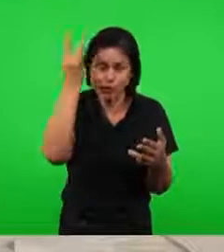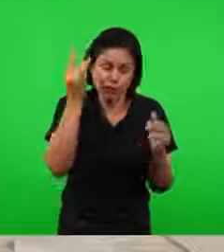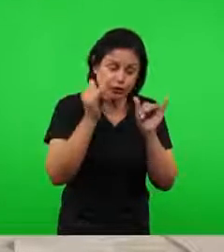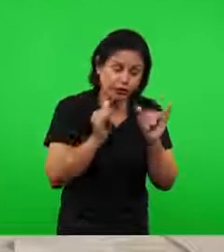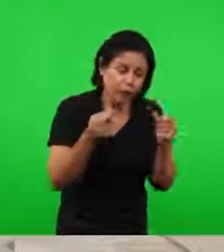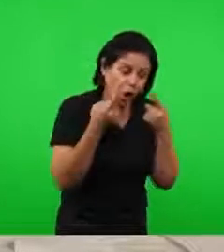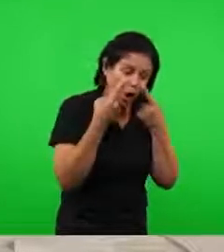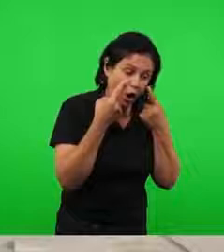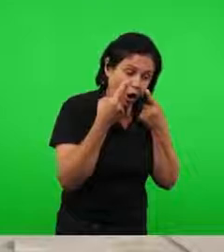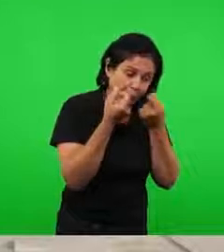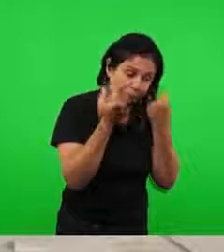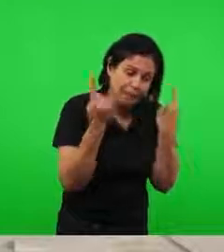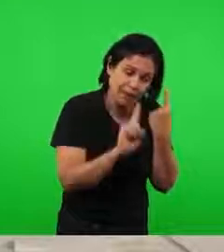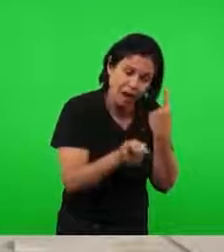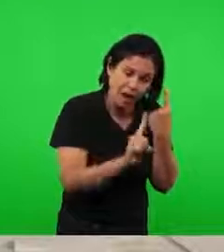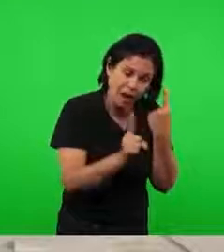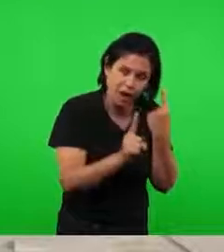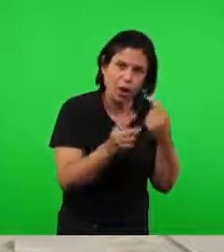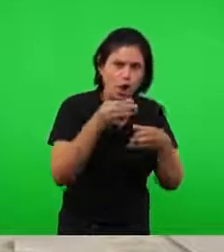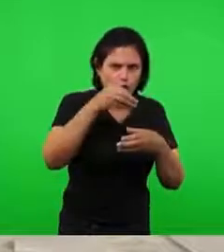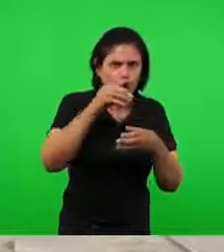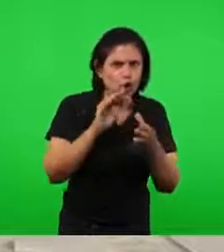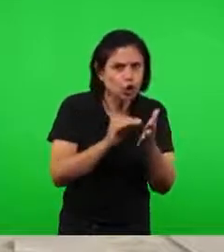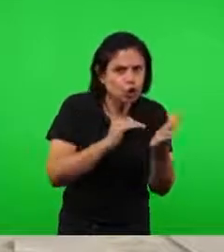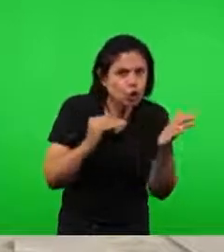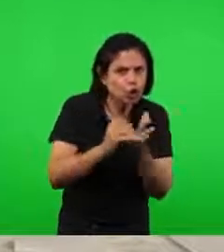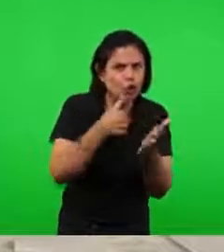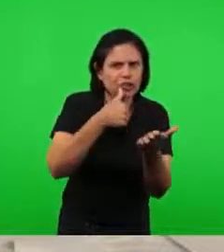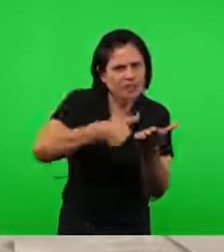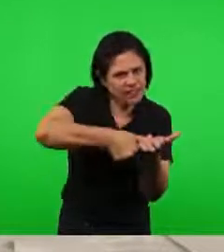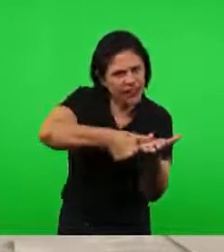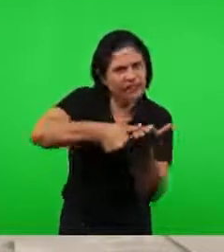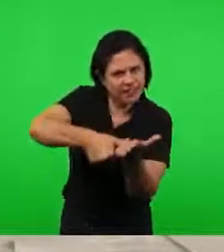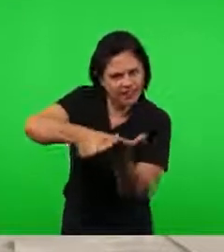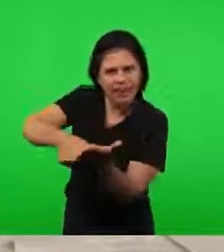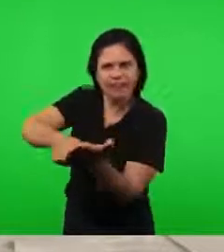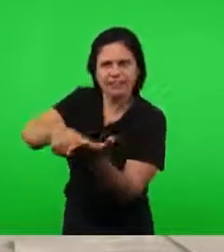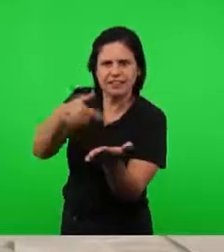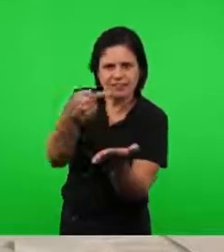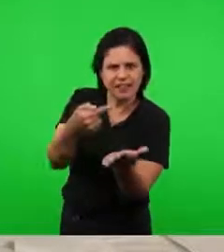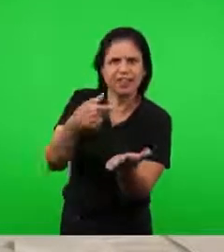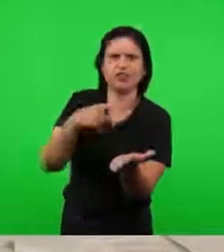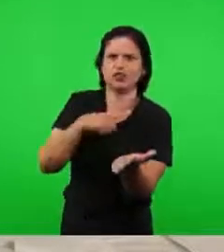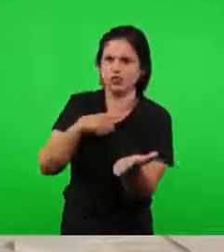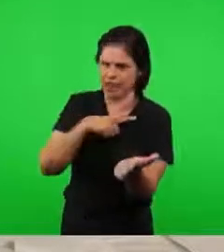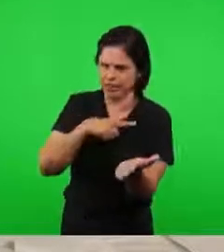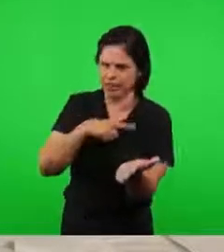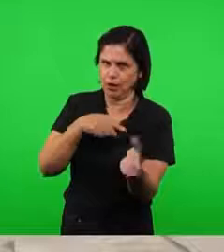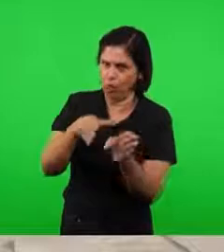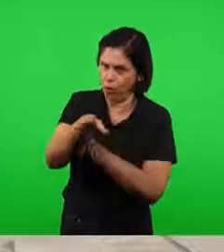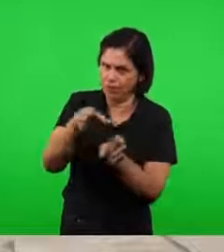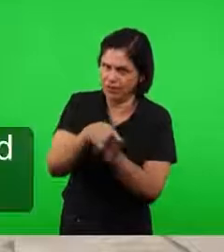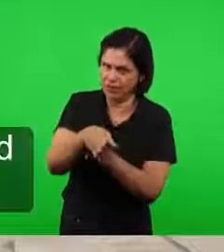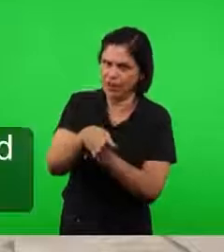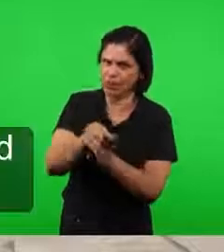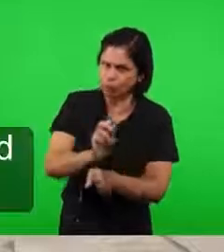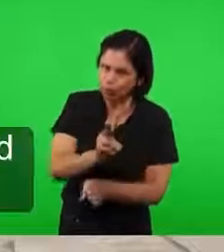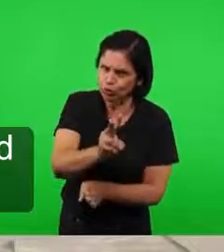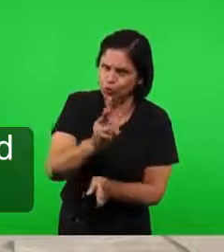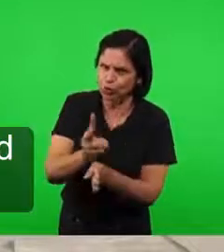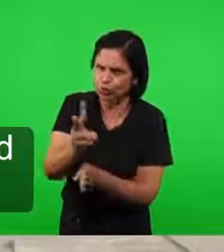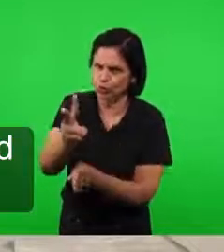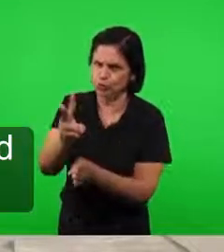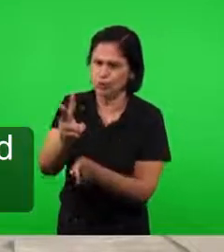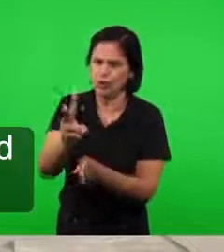todas as cartas. Isso é um conselho, não é? Pixo. Fortaleza, não